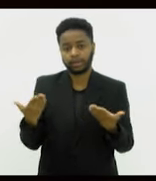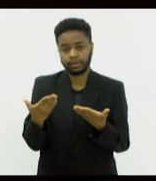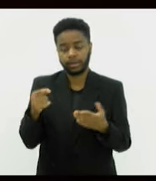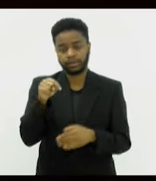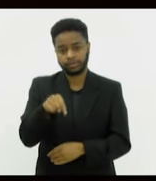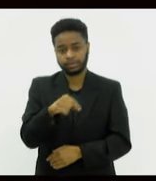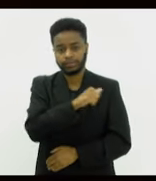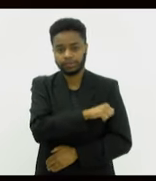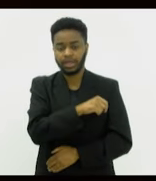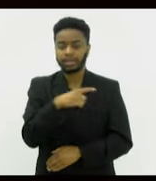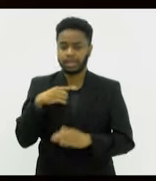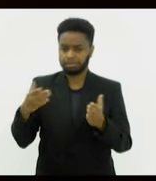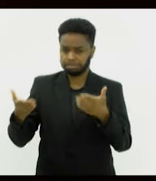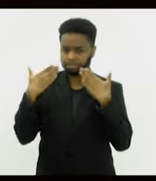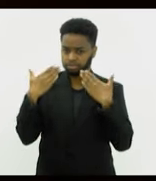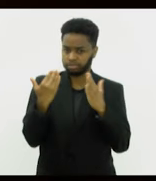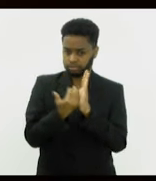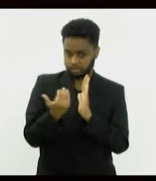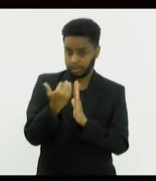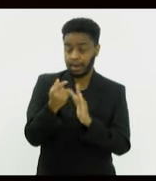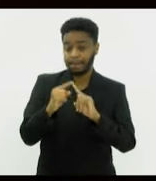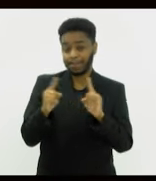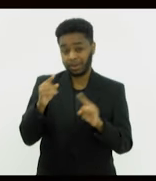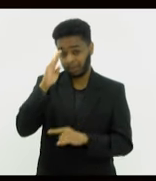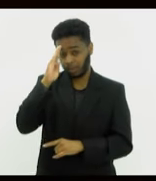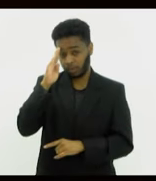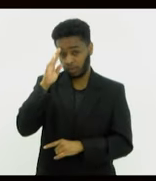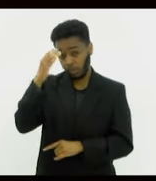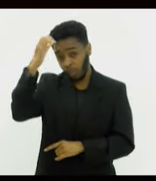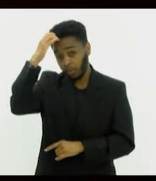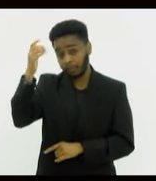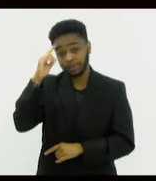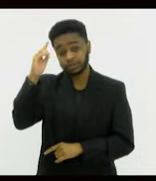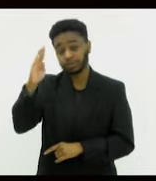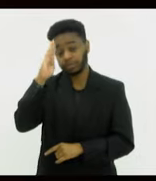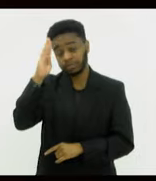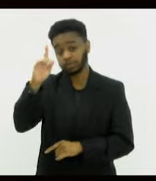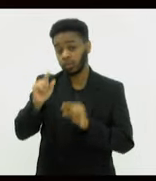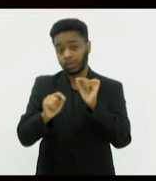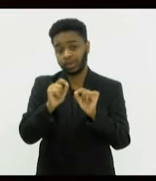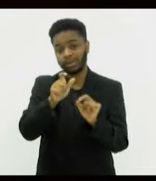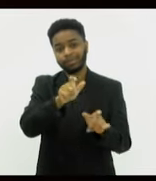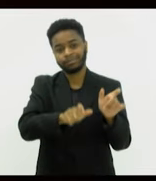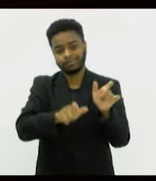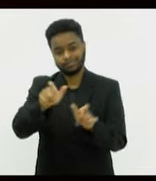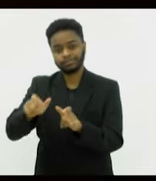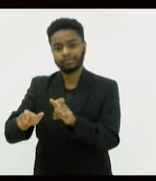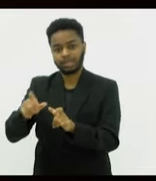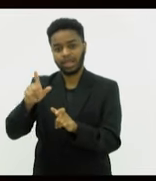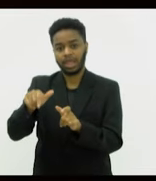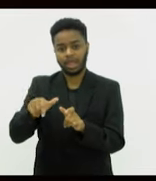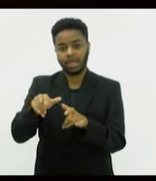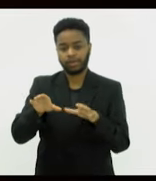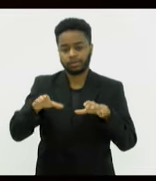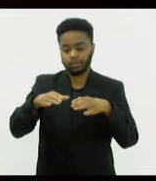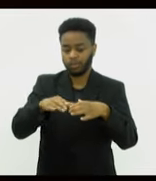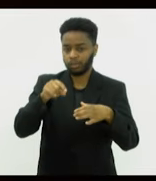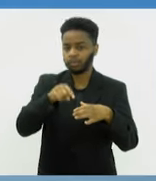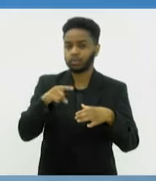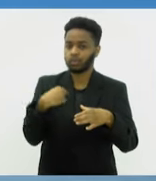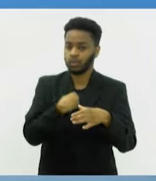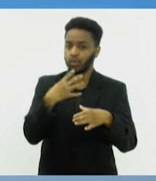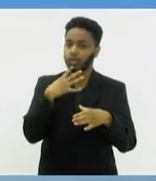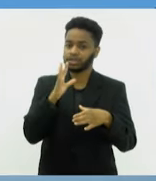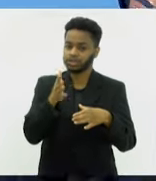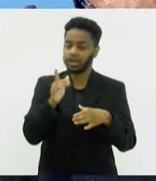de calor fora do comum nesta época, o principal culpado nada tem a ver com as mudanças climáticas. Trata-se de um vilão conhecido e antigo,